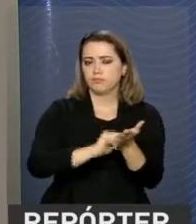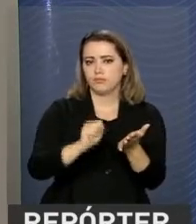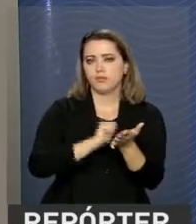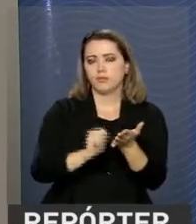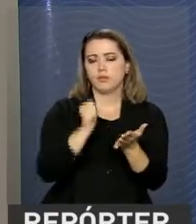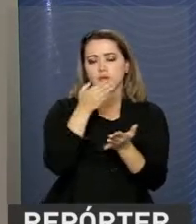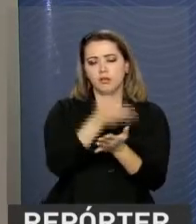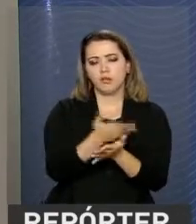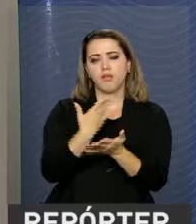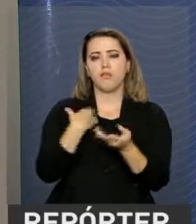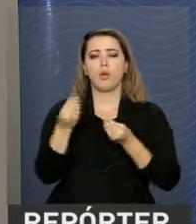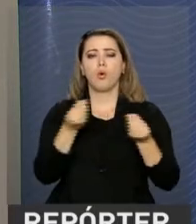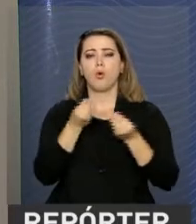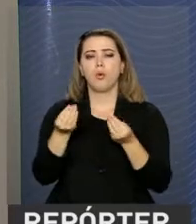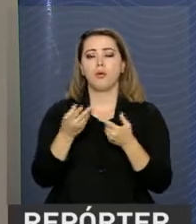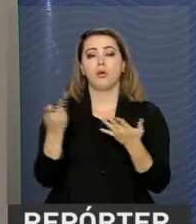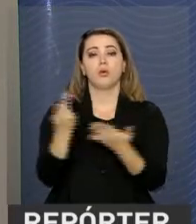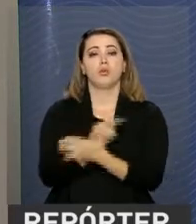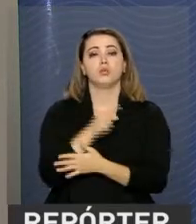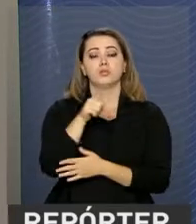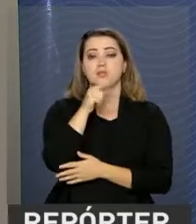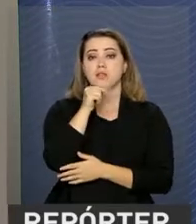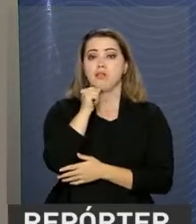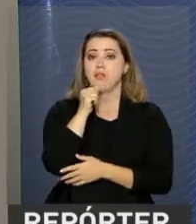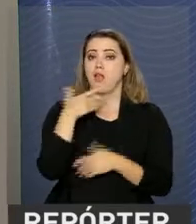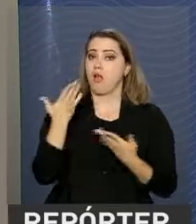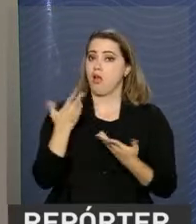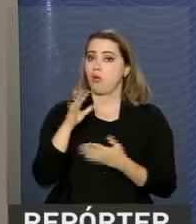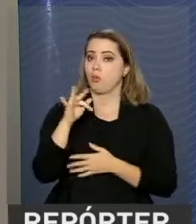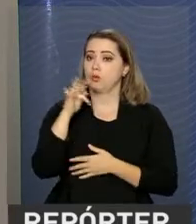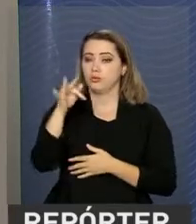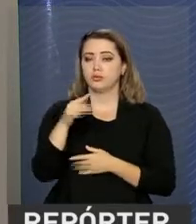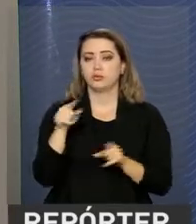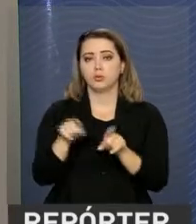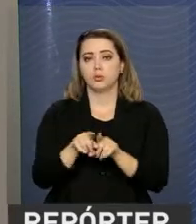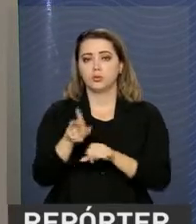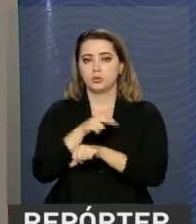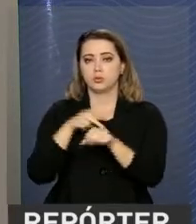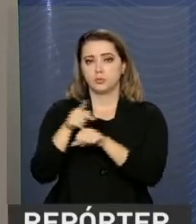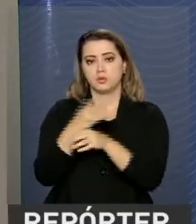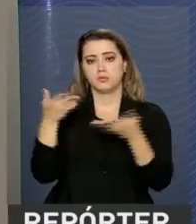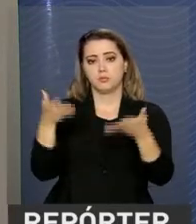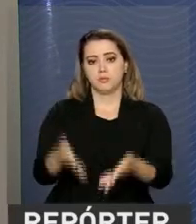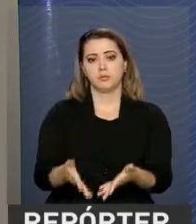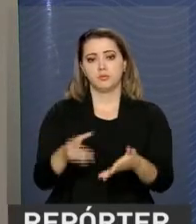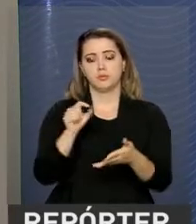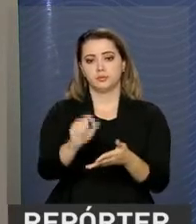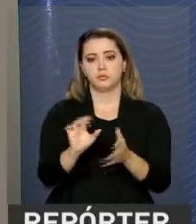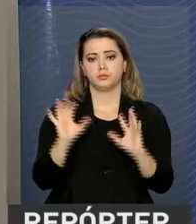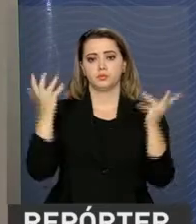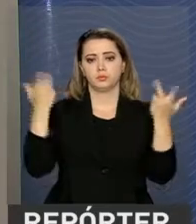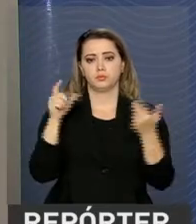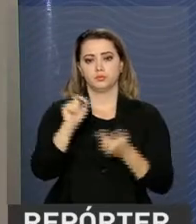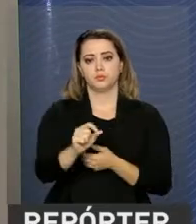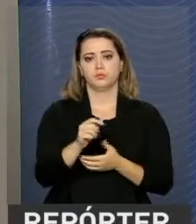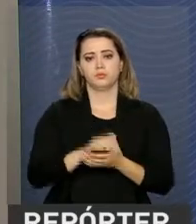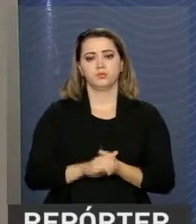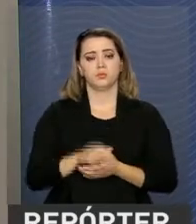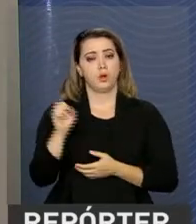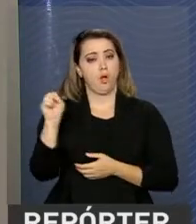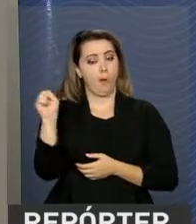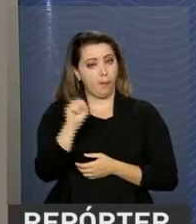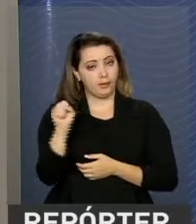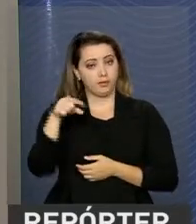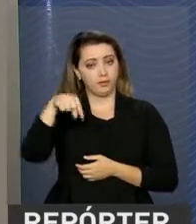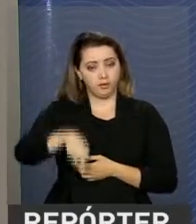nortear as ações sobre água nos países que participaram da edição, no caso, a 8ª edição, que